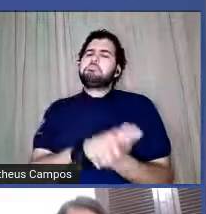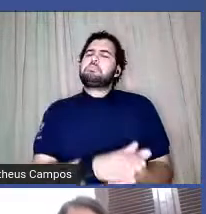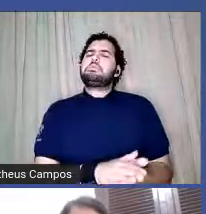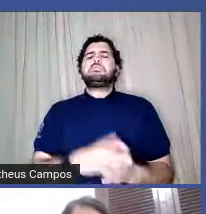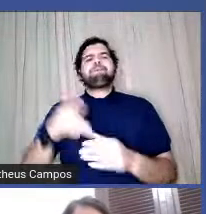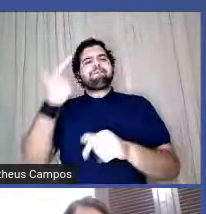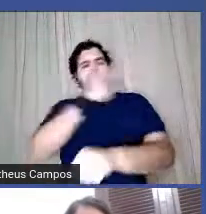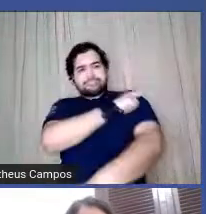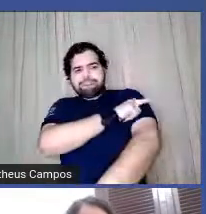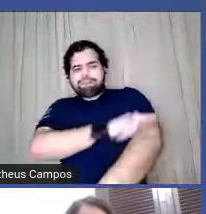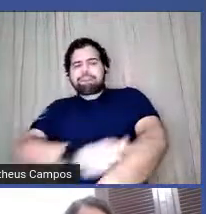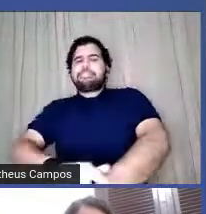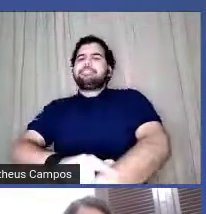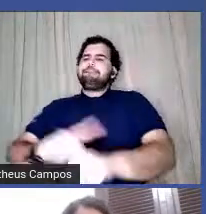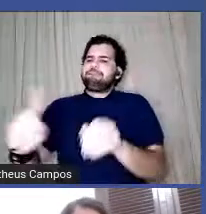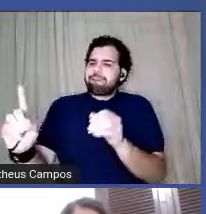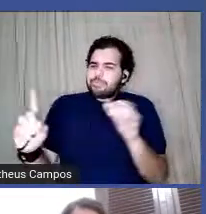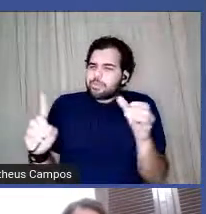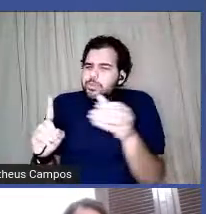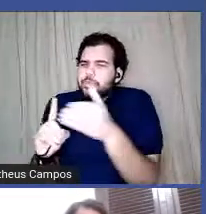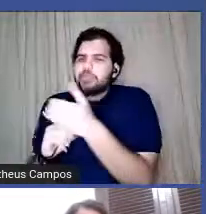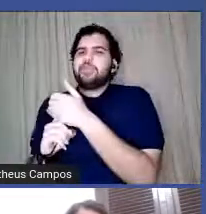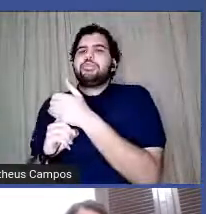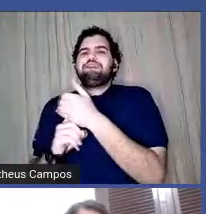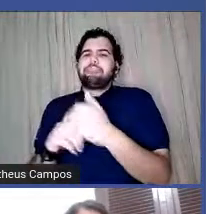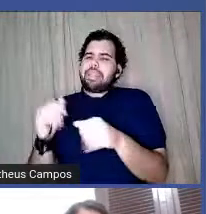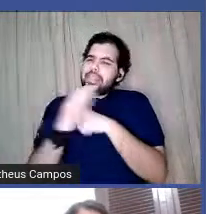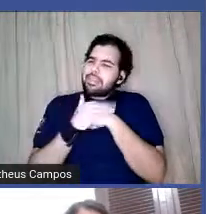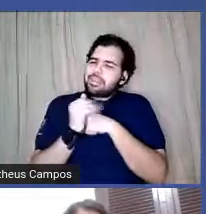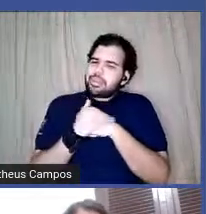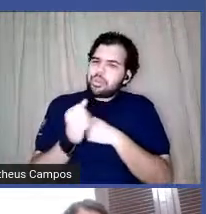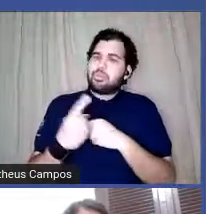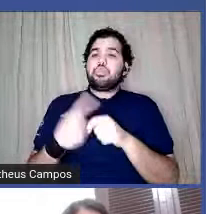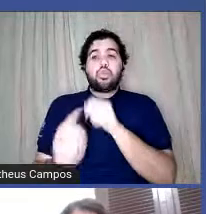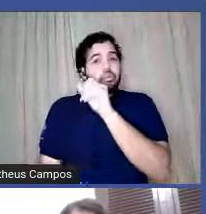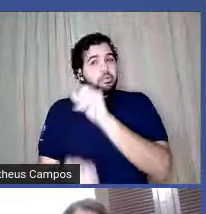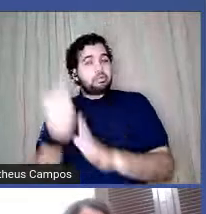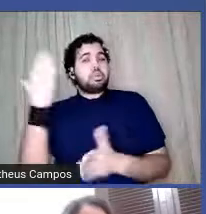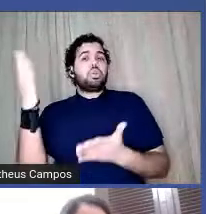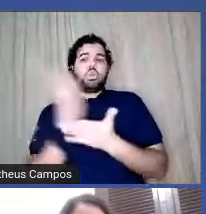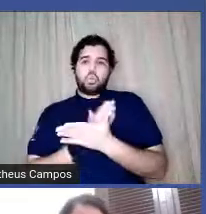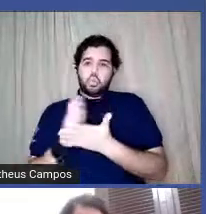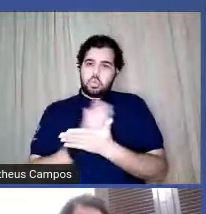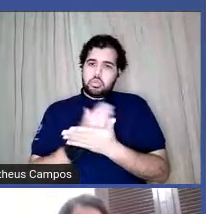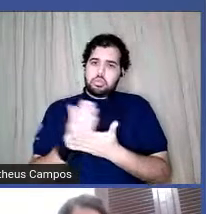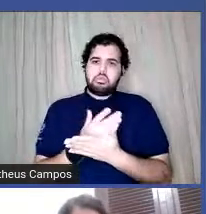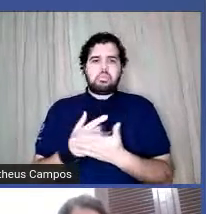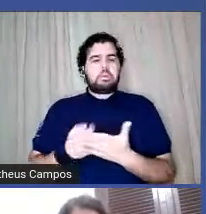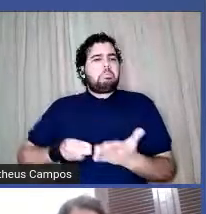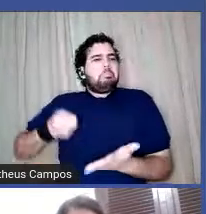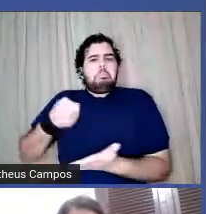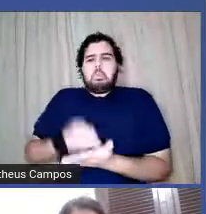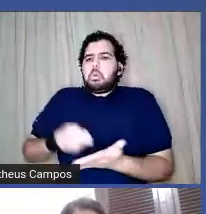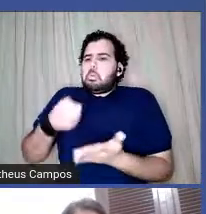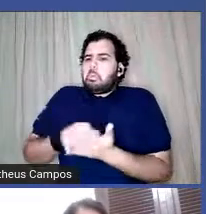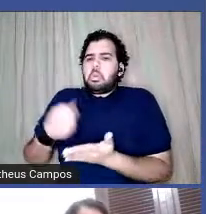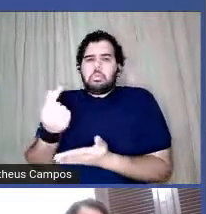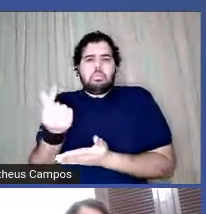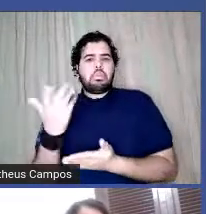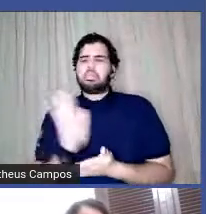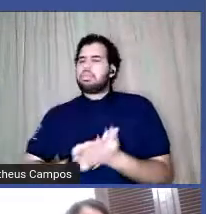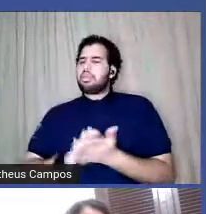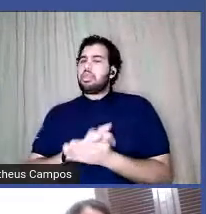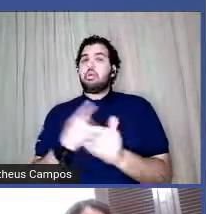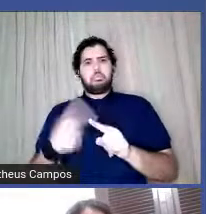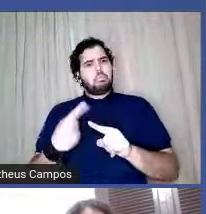carinho. Fizeram um livro para a gente sem cobrar os custos, porque acreditavam